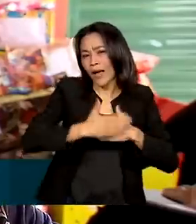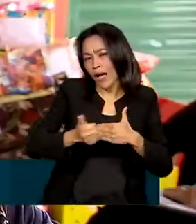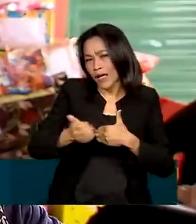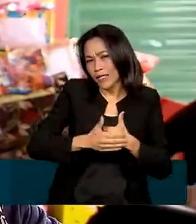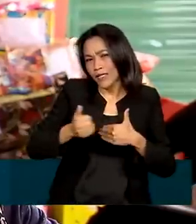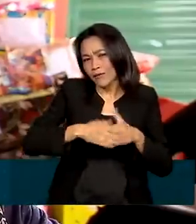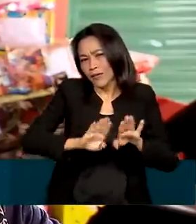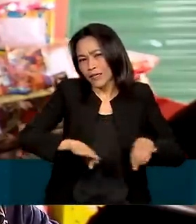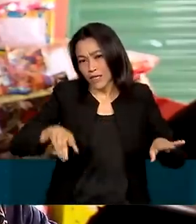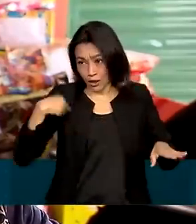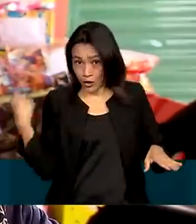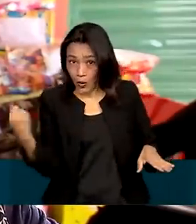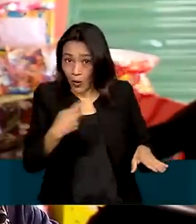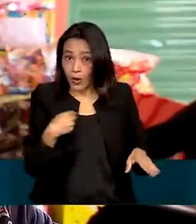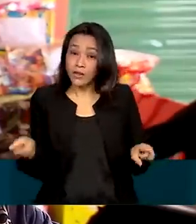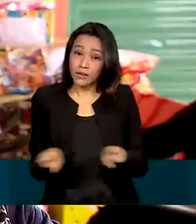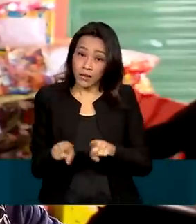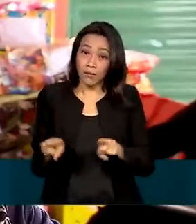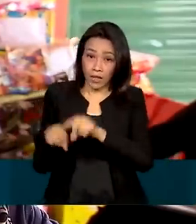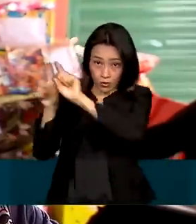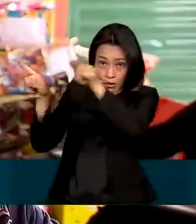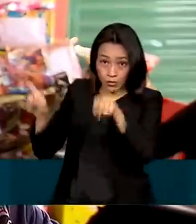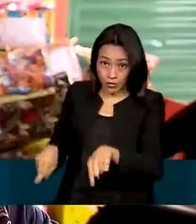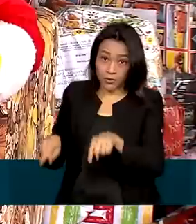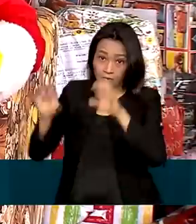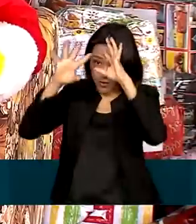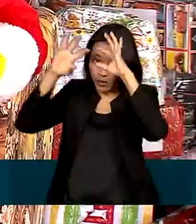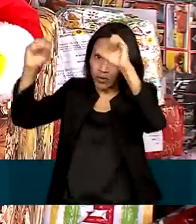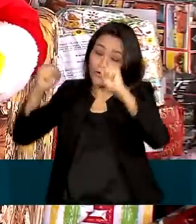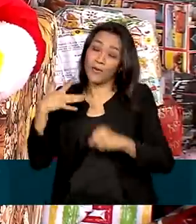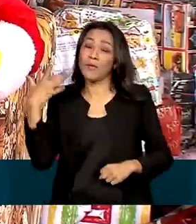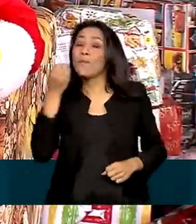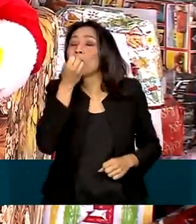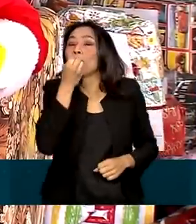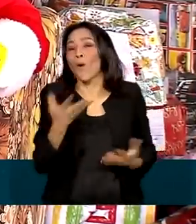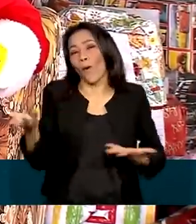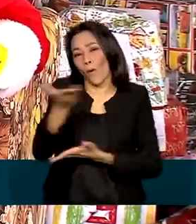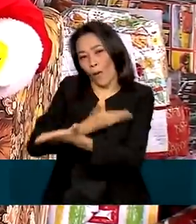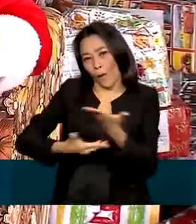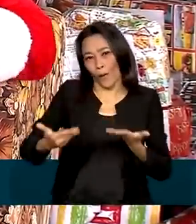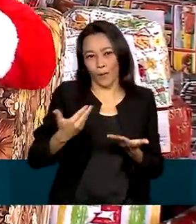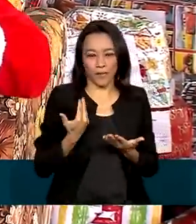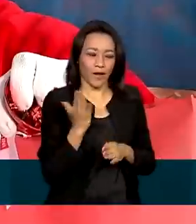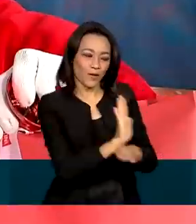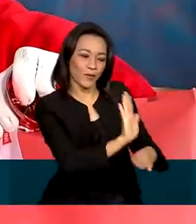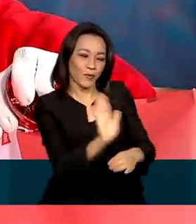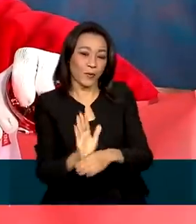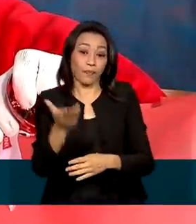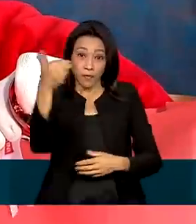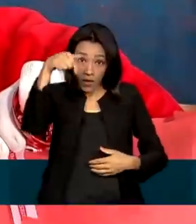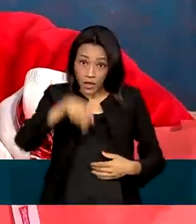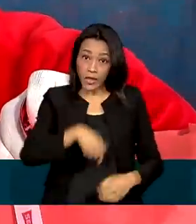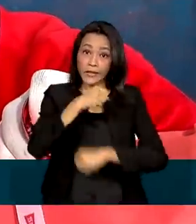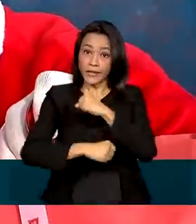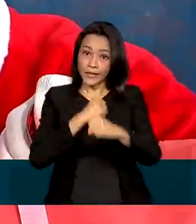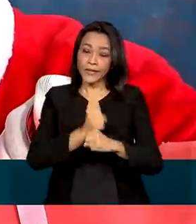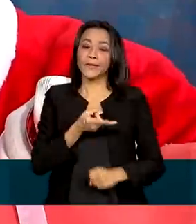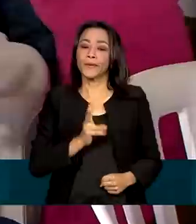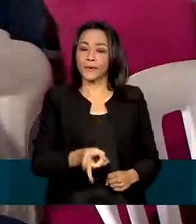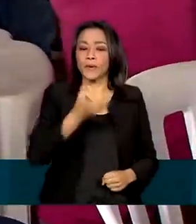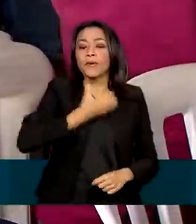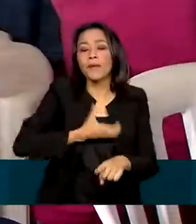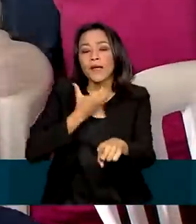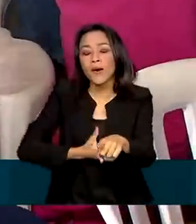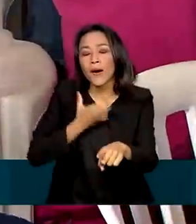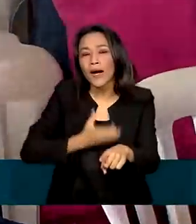nós também, os colaboradores do STF. Então foi muito gostoso. E esse ano, o Papai Noel manteve a magia do Natal